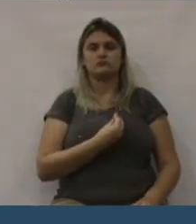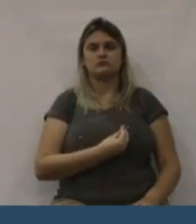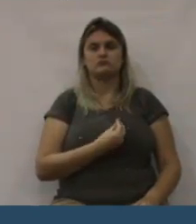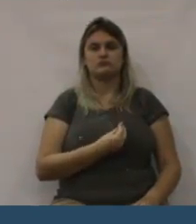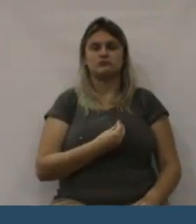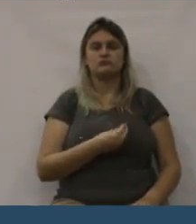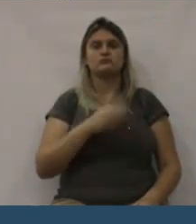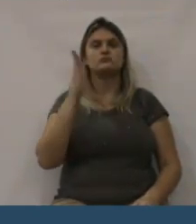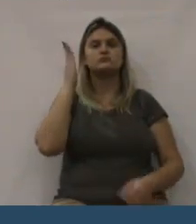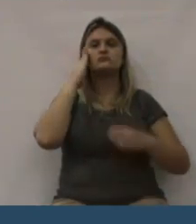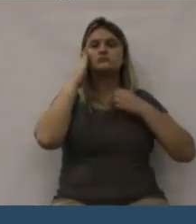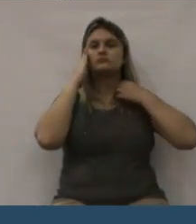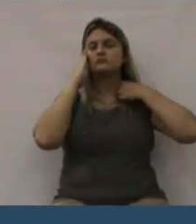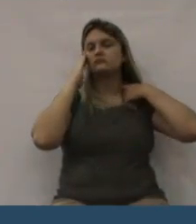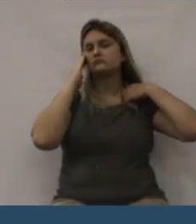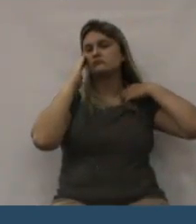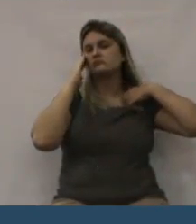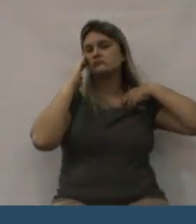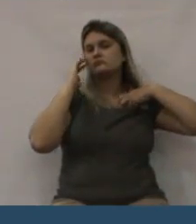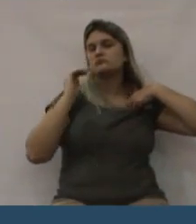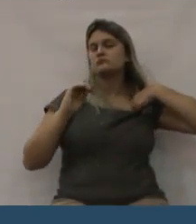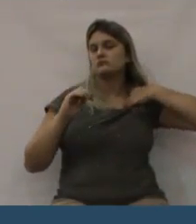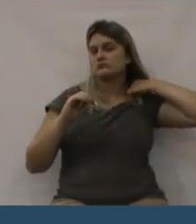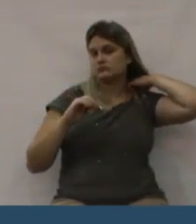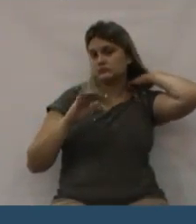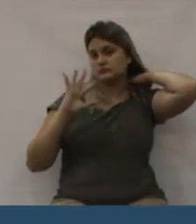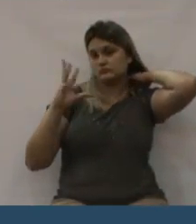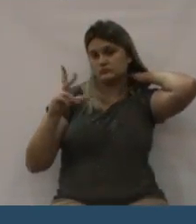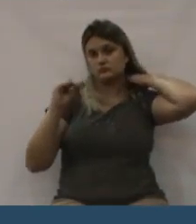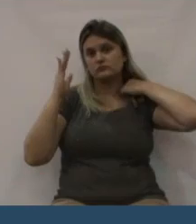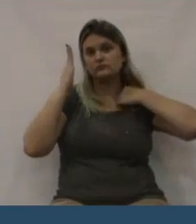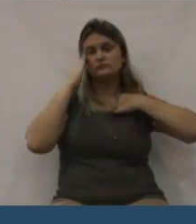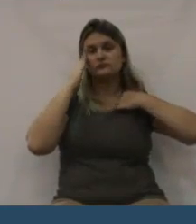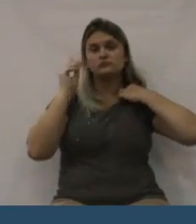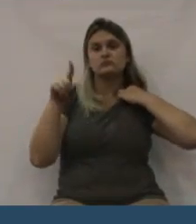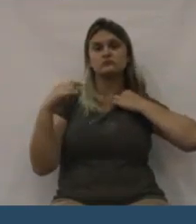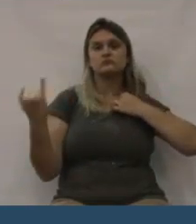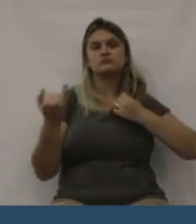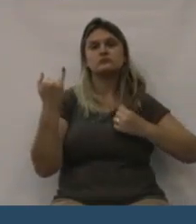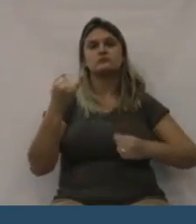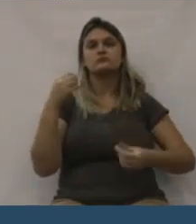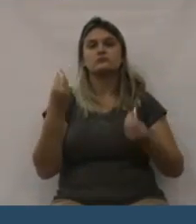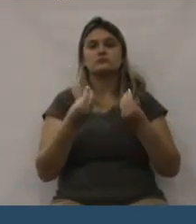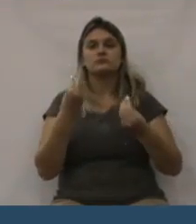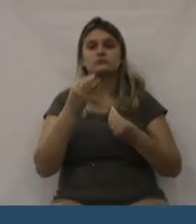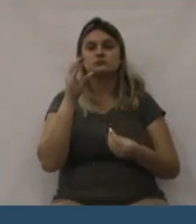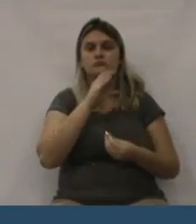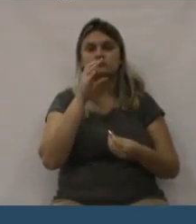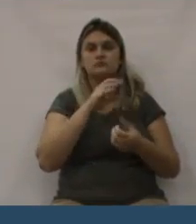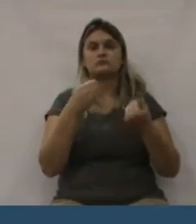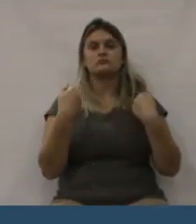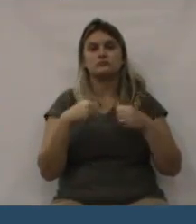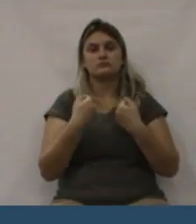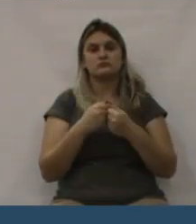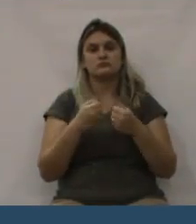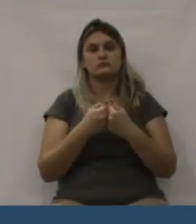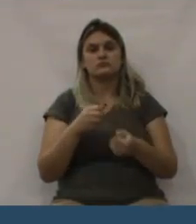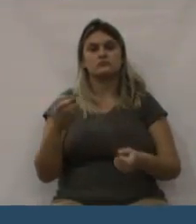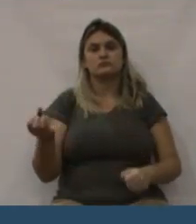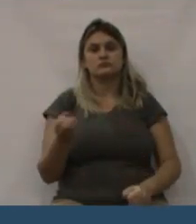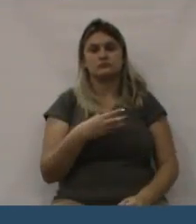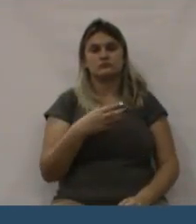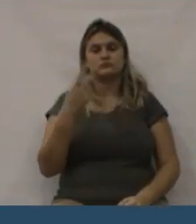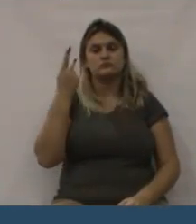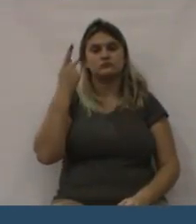trabalham aí em nossas cidades. E o deputado Hussein, ele vem trabalhando em todas as áreas de nossas cidades. E é